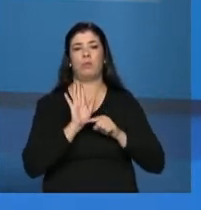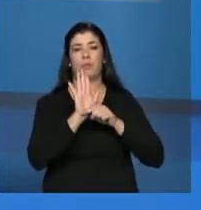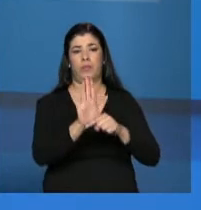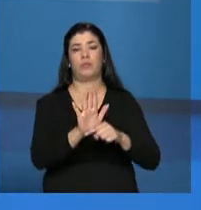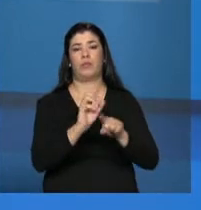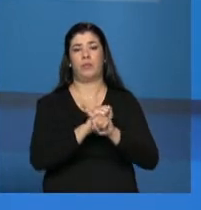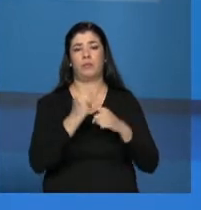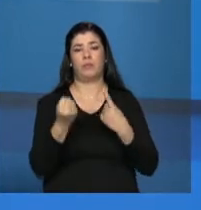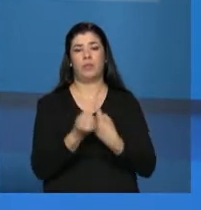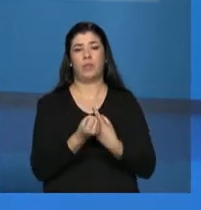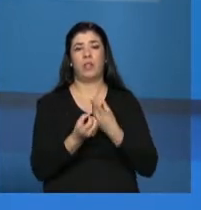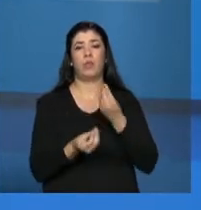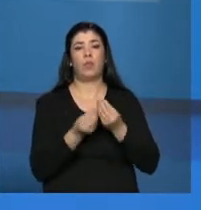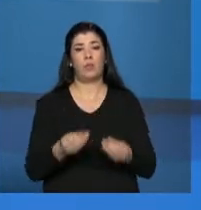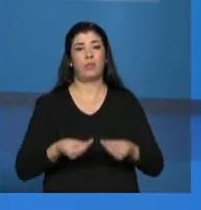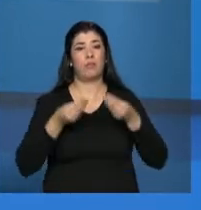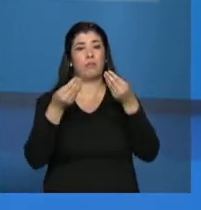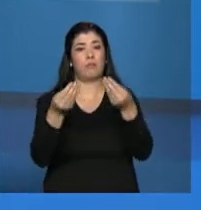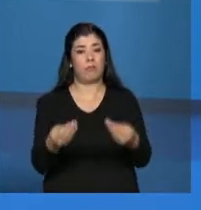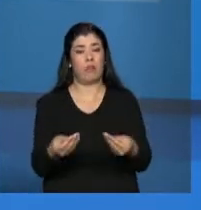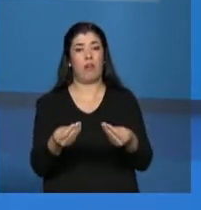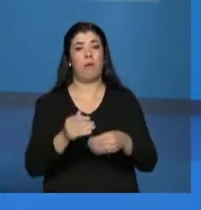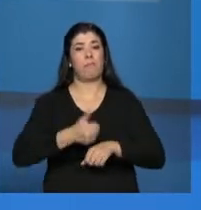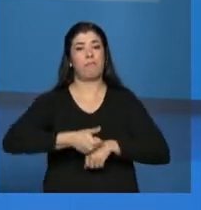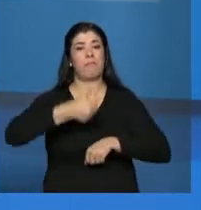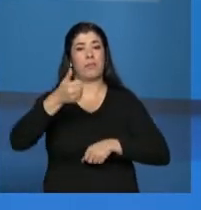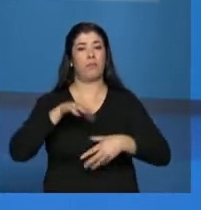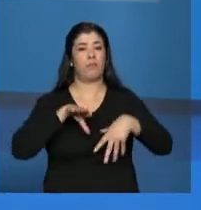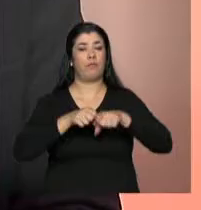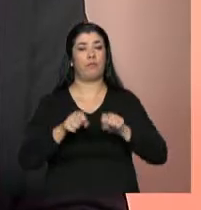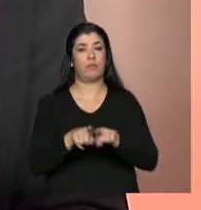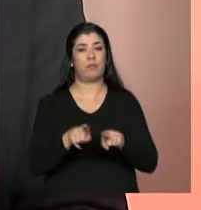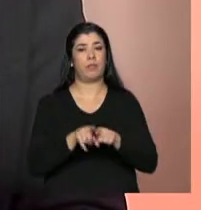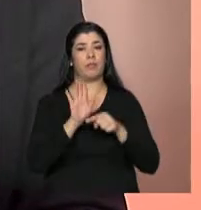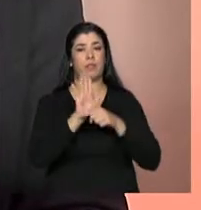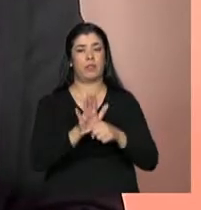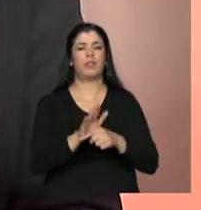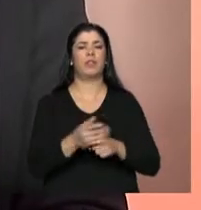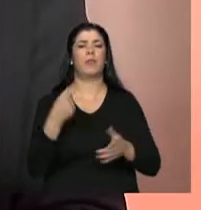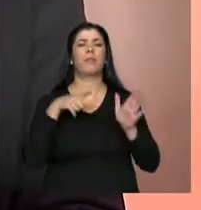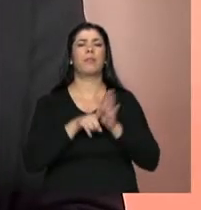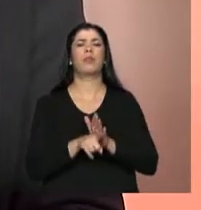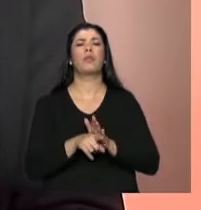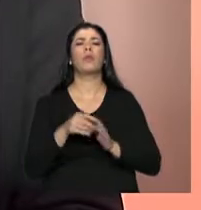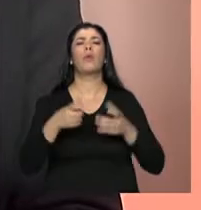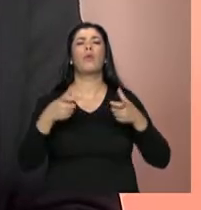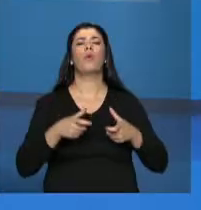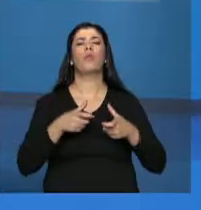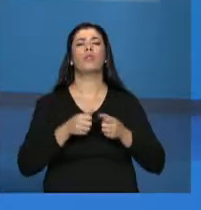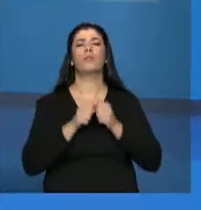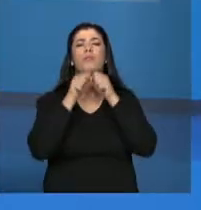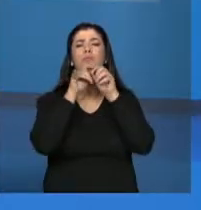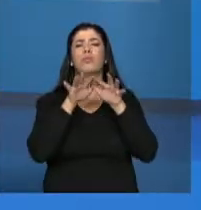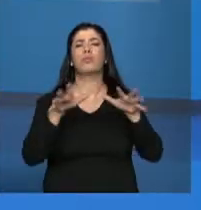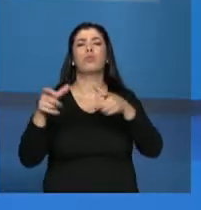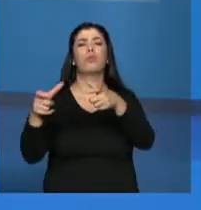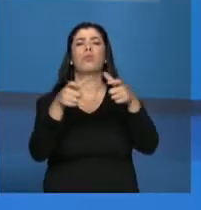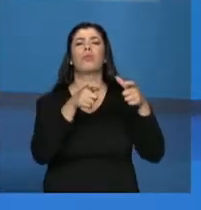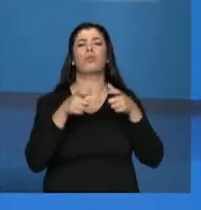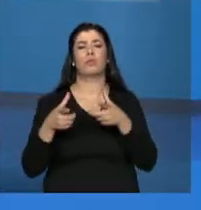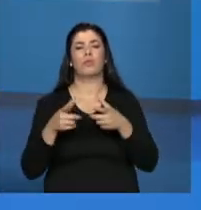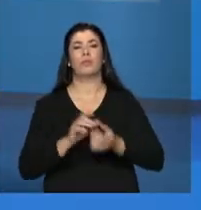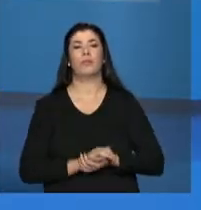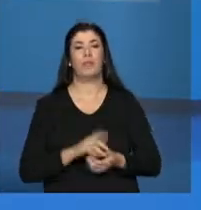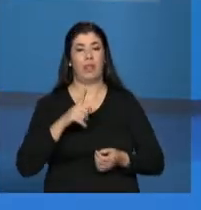qualificar essas prestações no âmbito da política de assistência. Qual o tamanho dessa rede hoje? Onde é que ela está presente? Olha, nós temos hoje